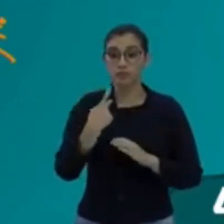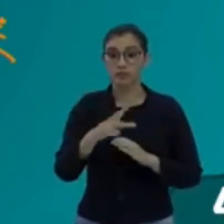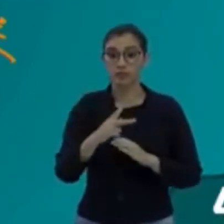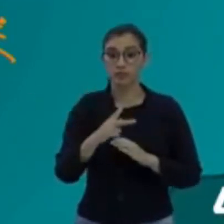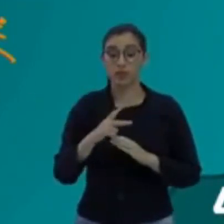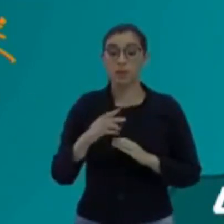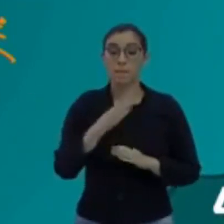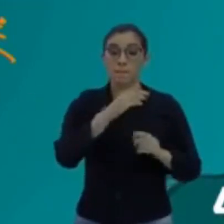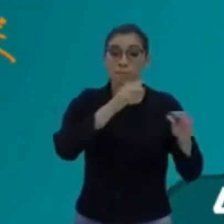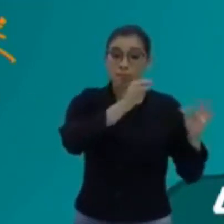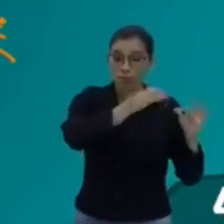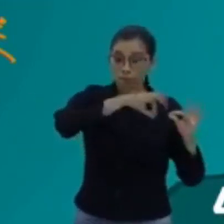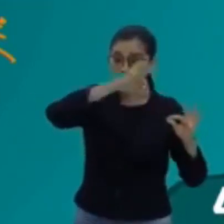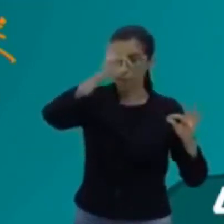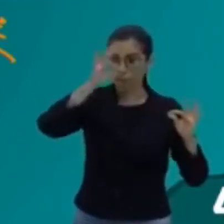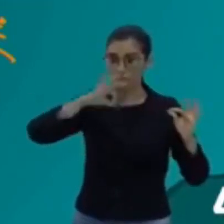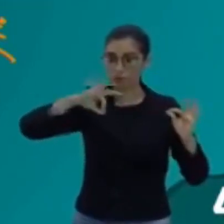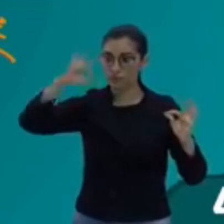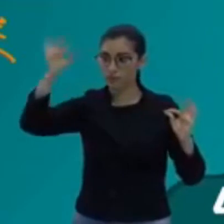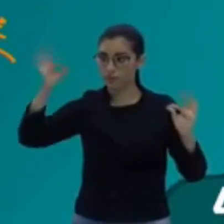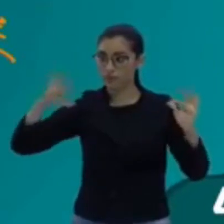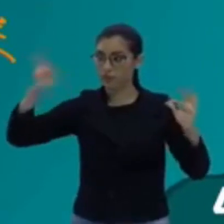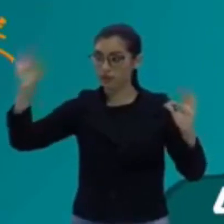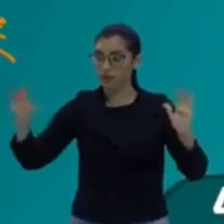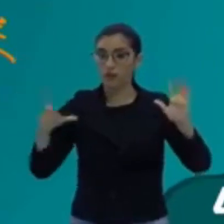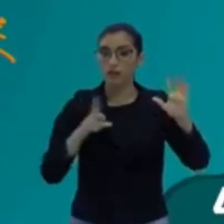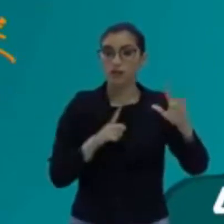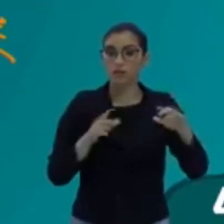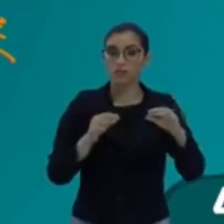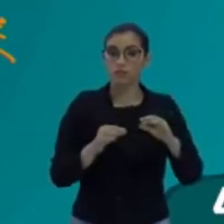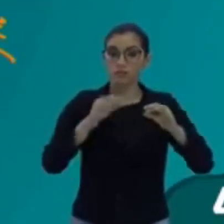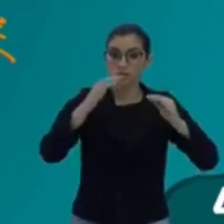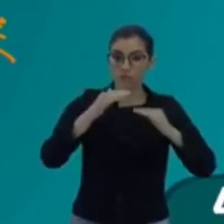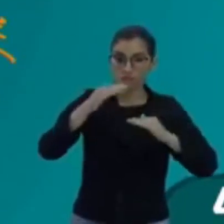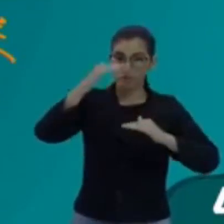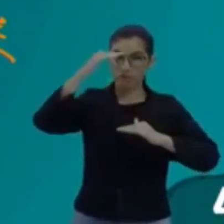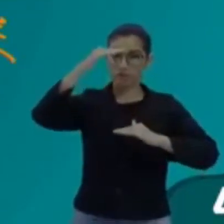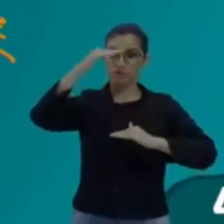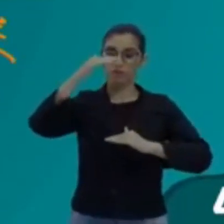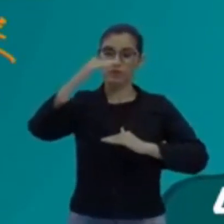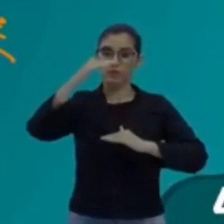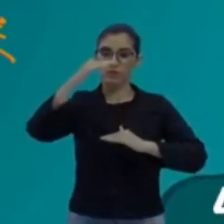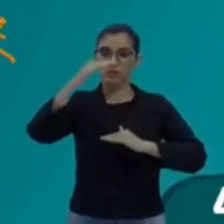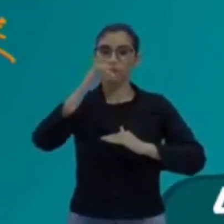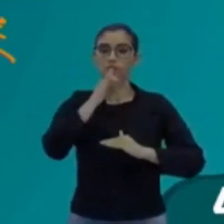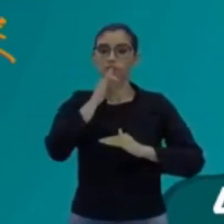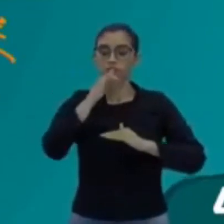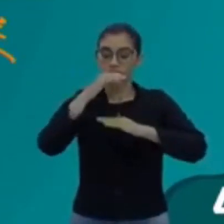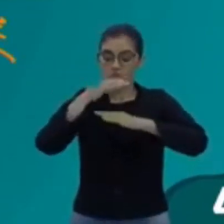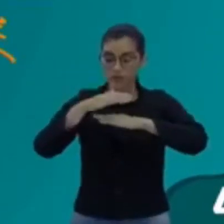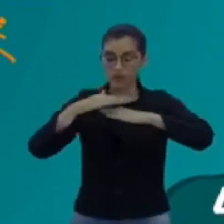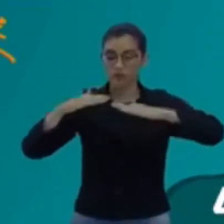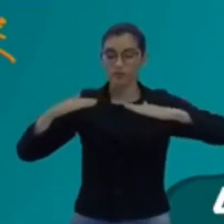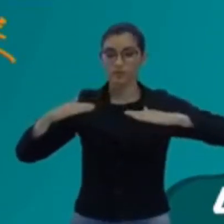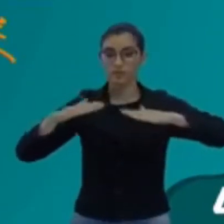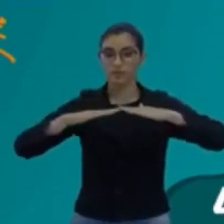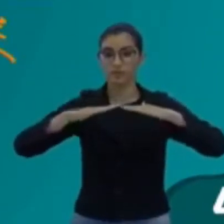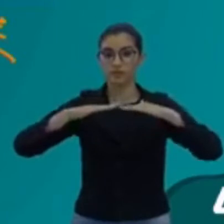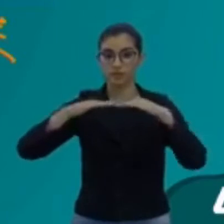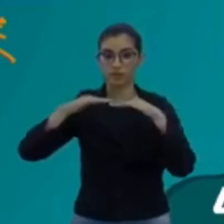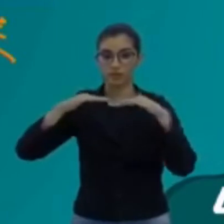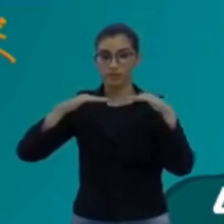onda, ela possui um tamanho. Tá bom? Esse tamanho aqui, ela possui esse tamanho. E a